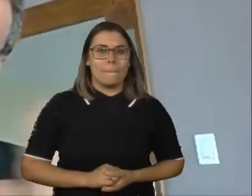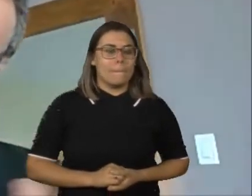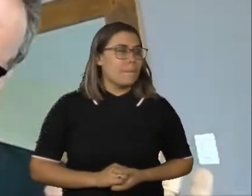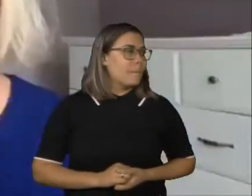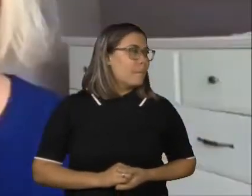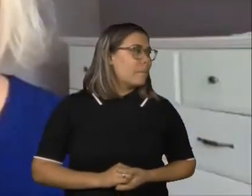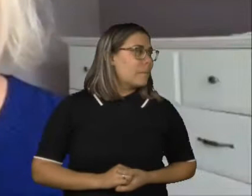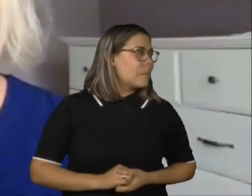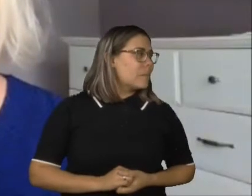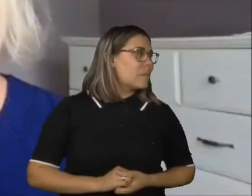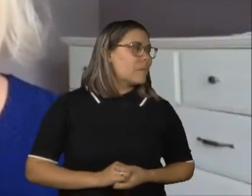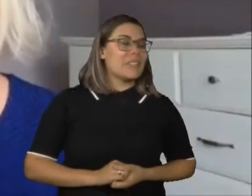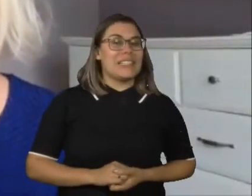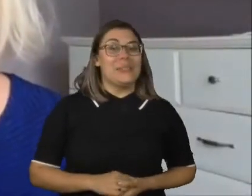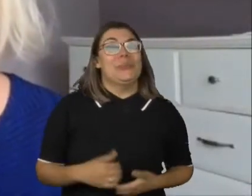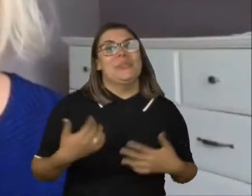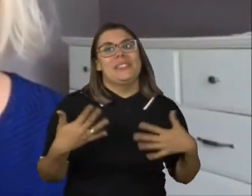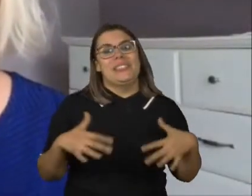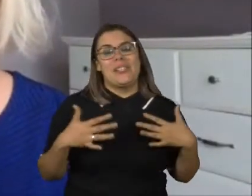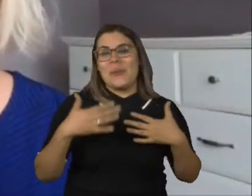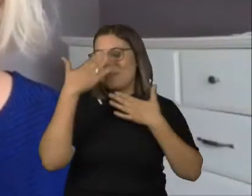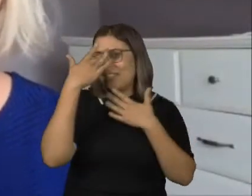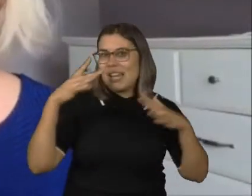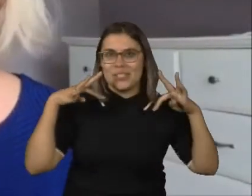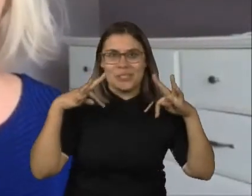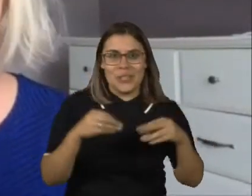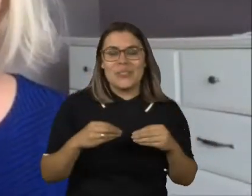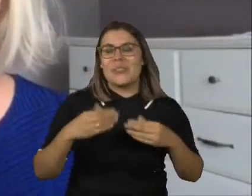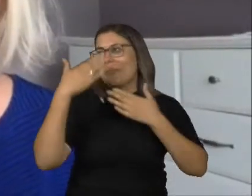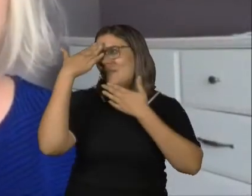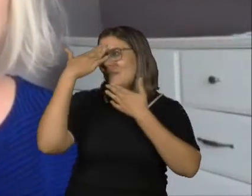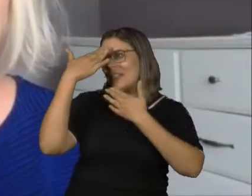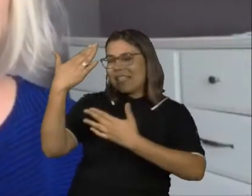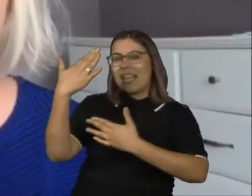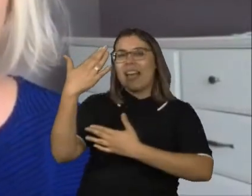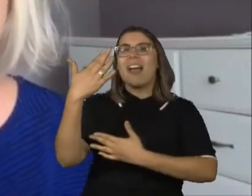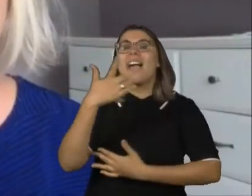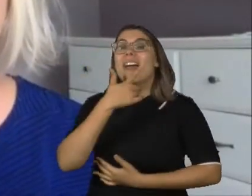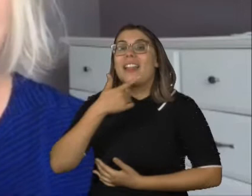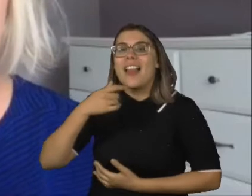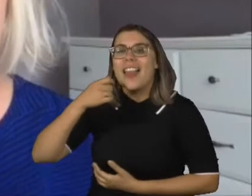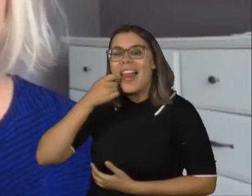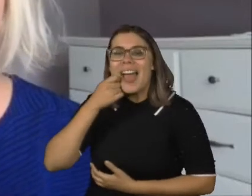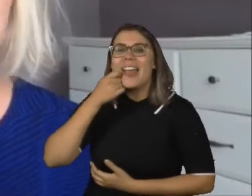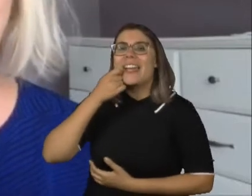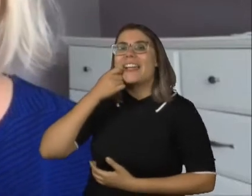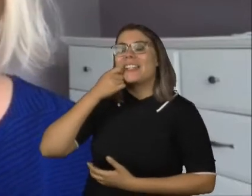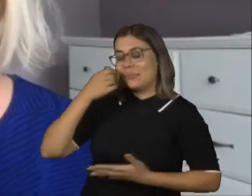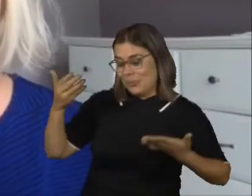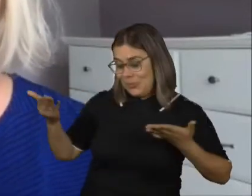Entregou, é? Entregou, né? Boa tarde a todos. Obrigada, Alex, pela oportunidade de falar num